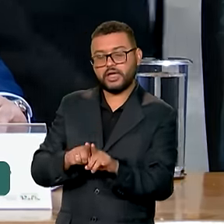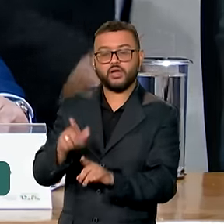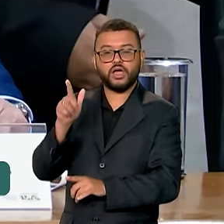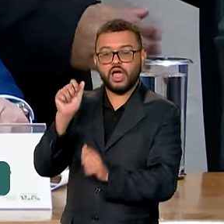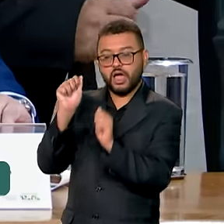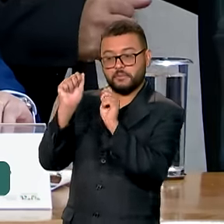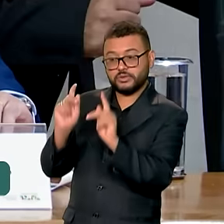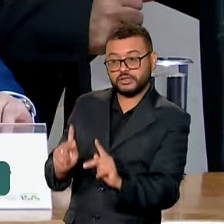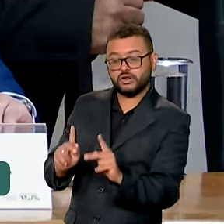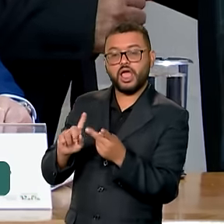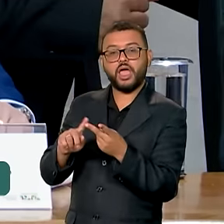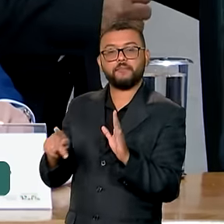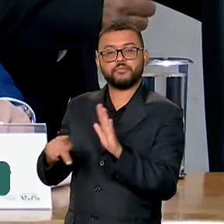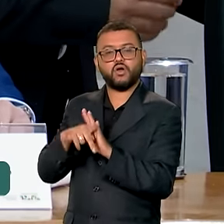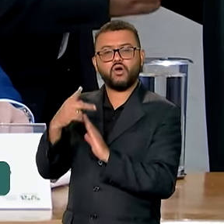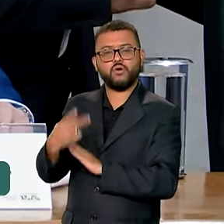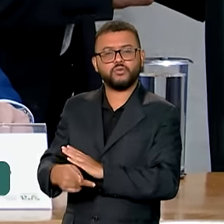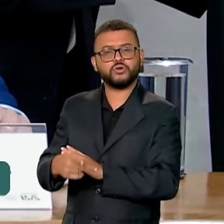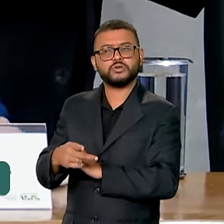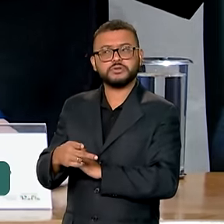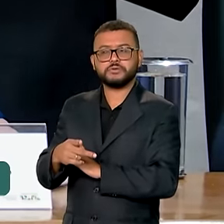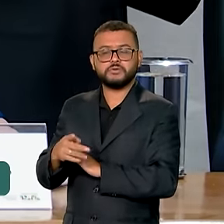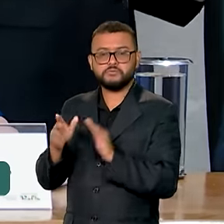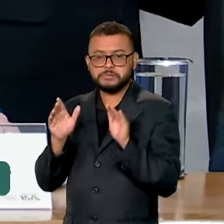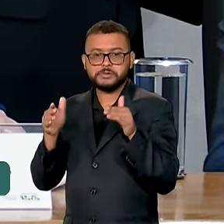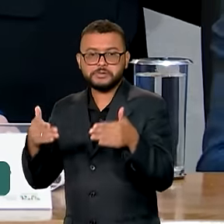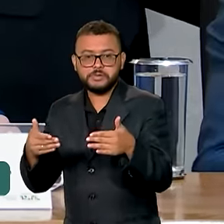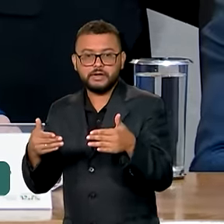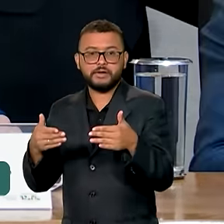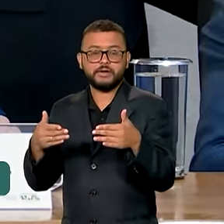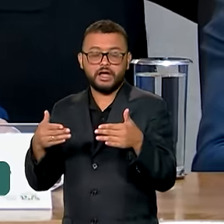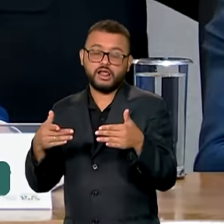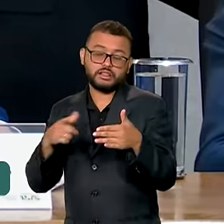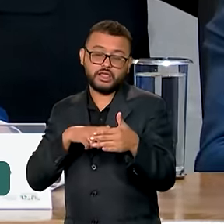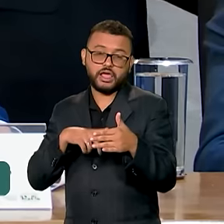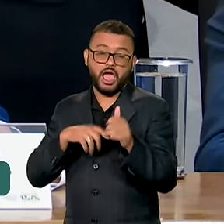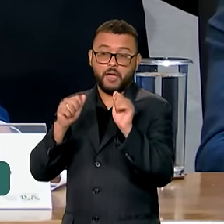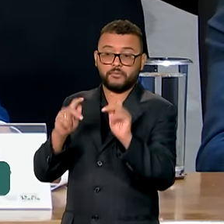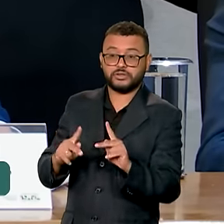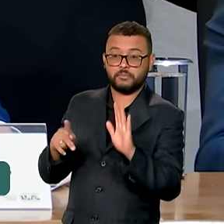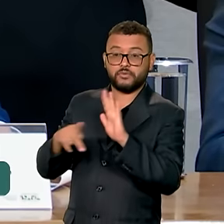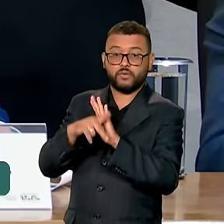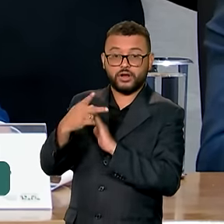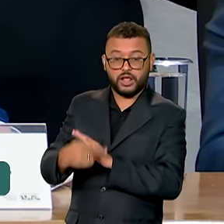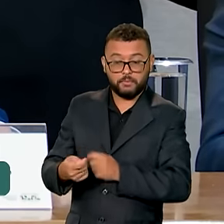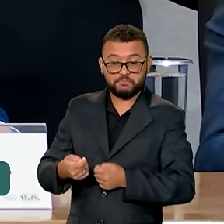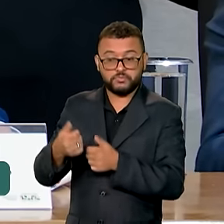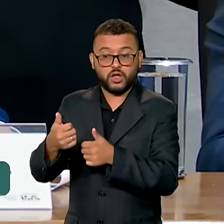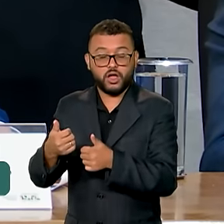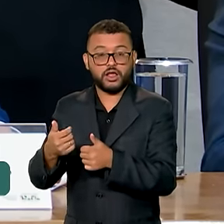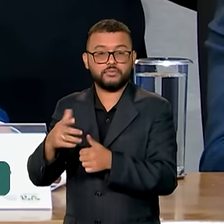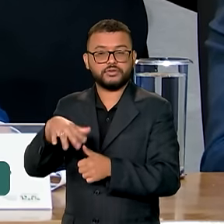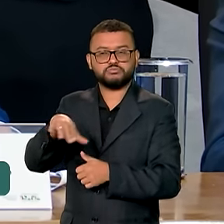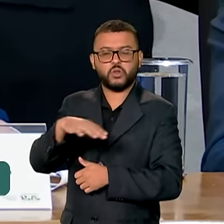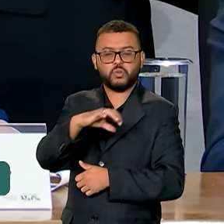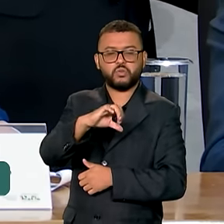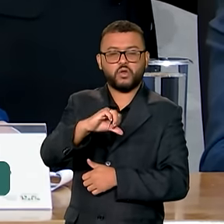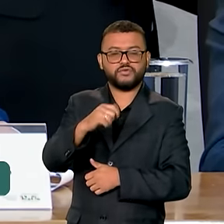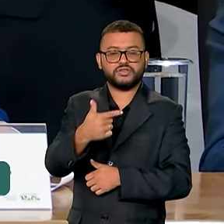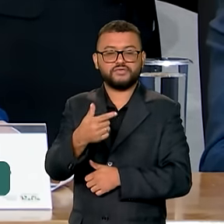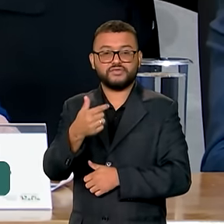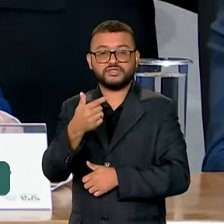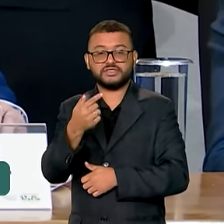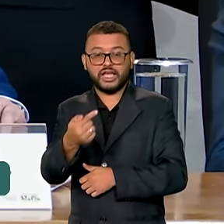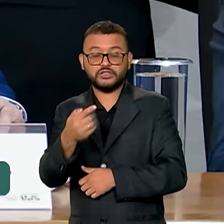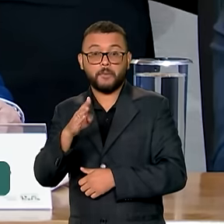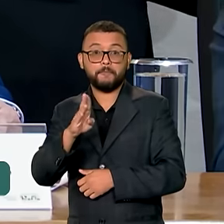previdenciários, como é um valor muito expressivo, a dotação assumentária desse benefício, na casa de 927